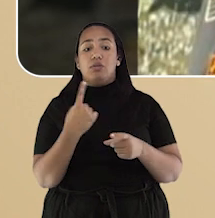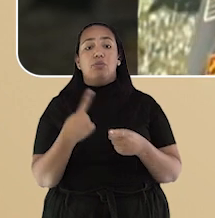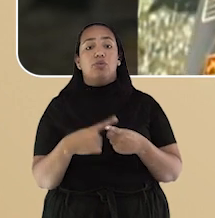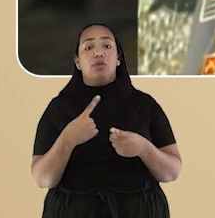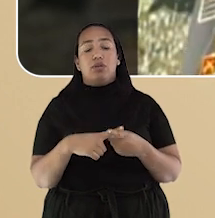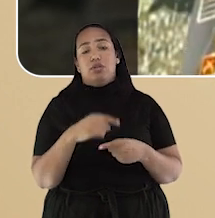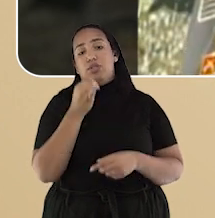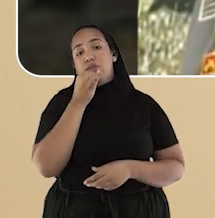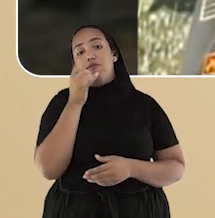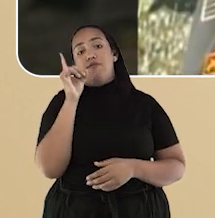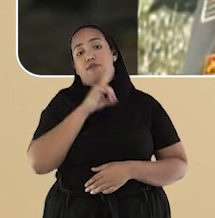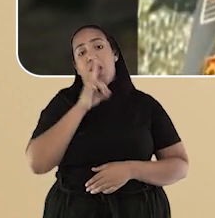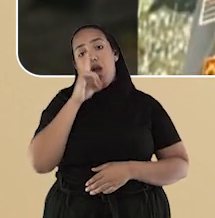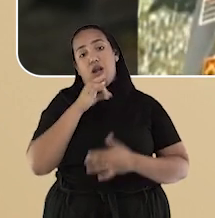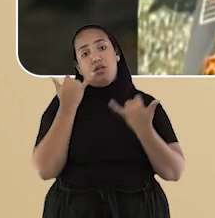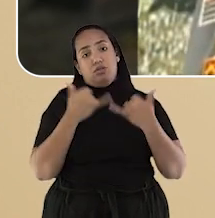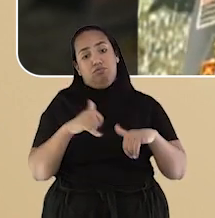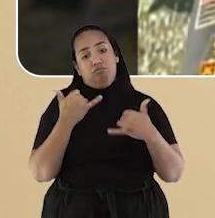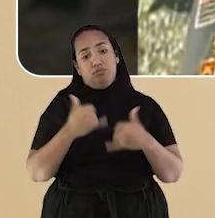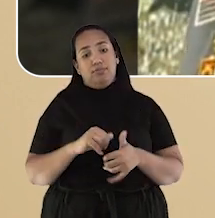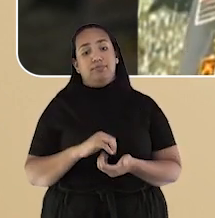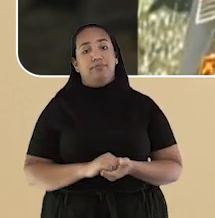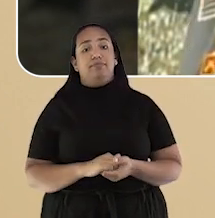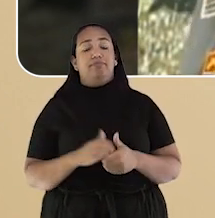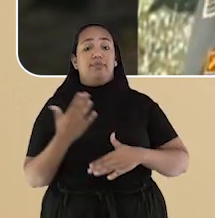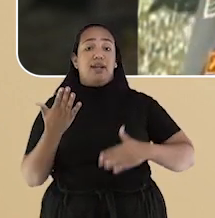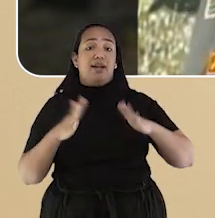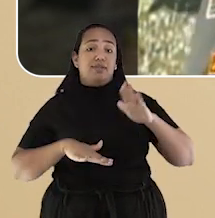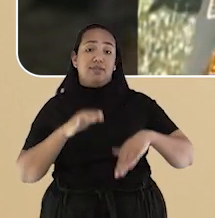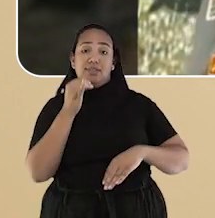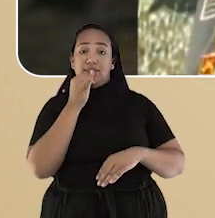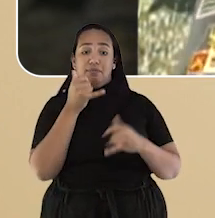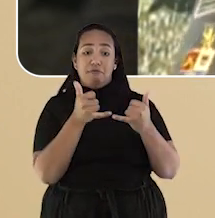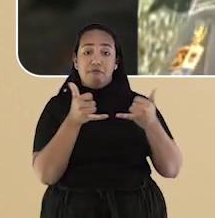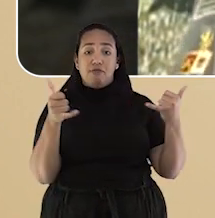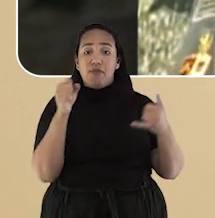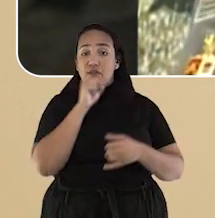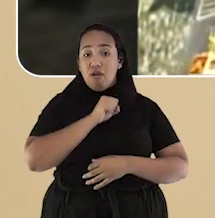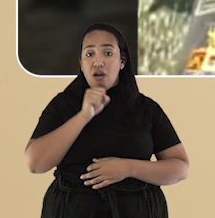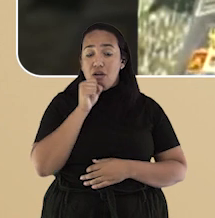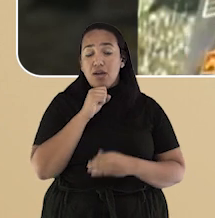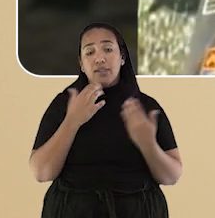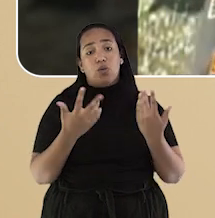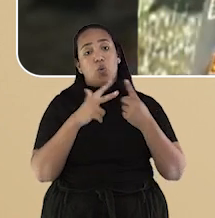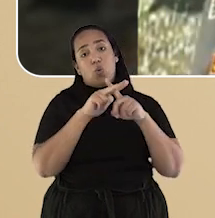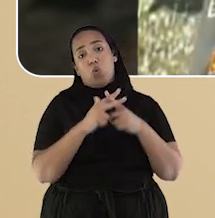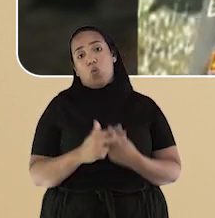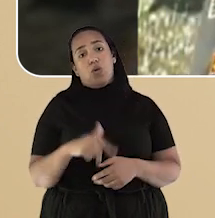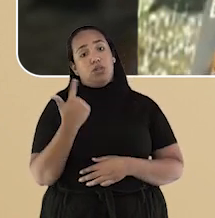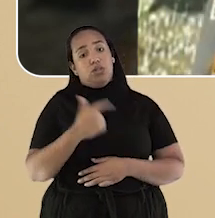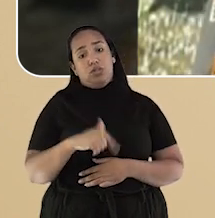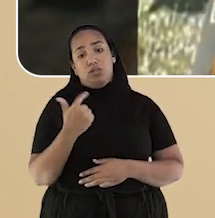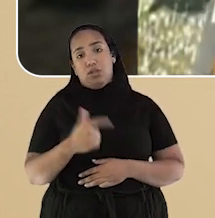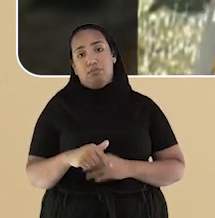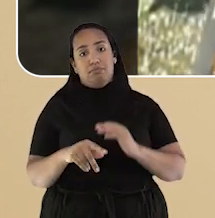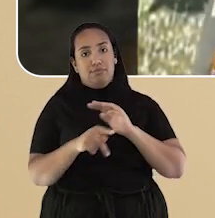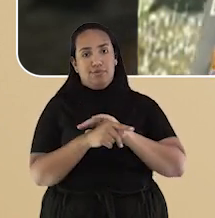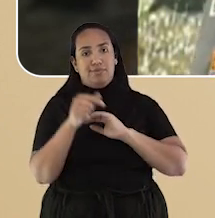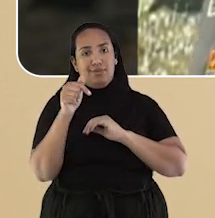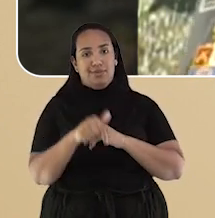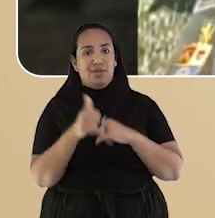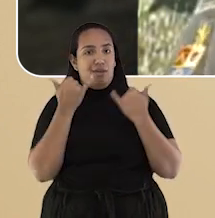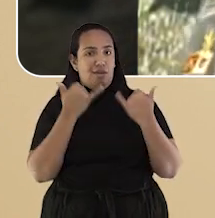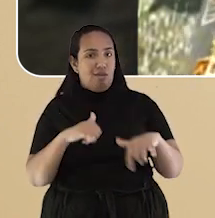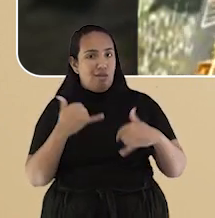-circuito. Então, às vezes, edificações antigas, o pessoal não faz a manutenção adequada da rede elétrica,